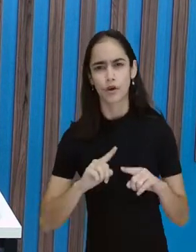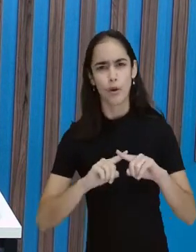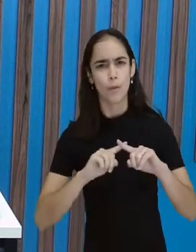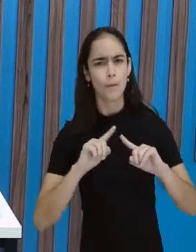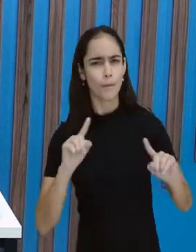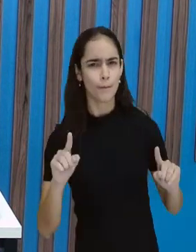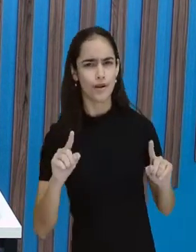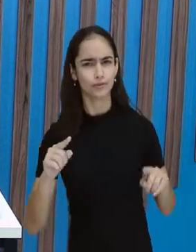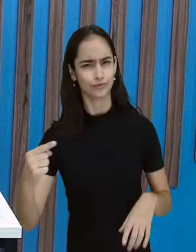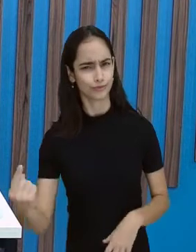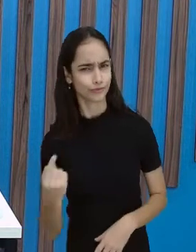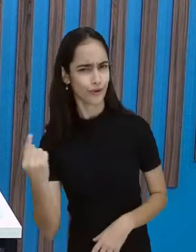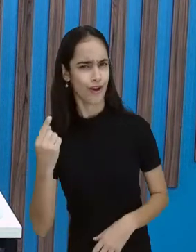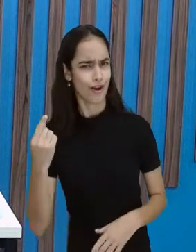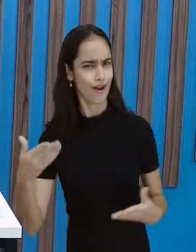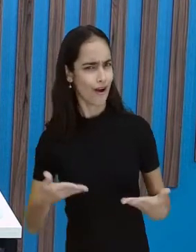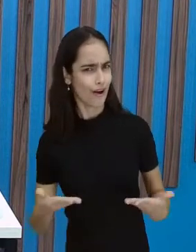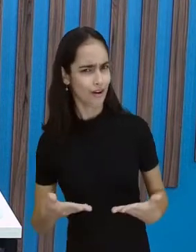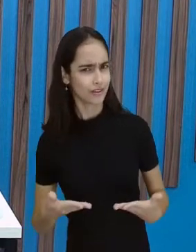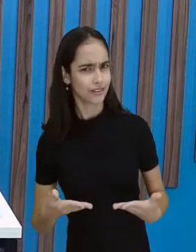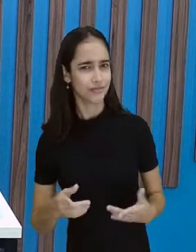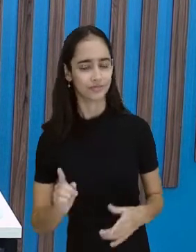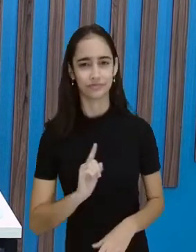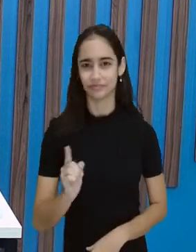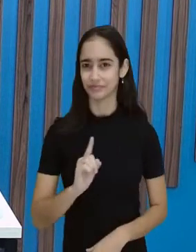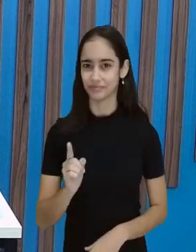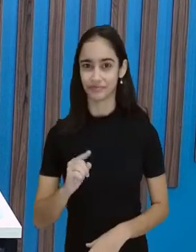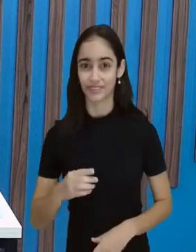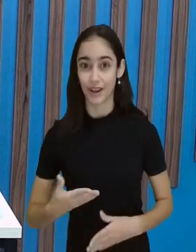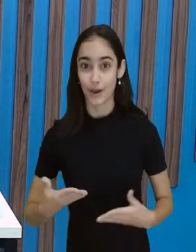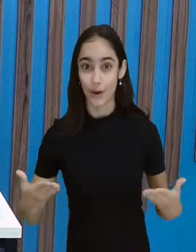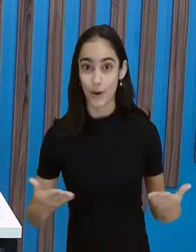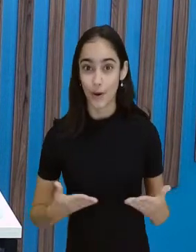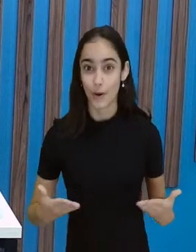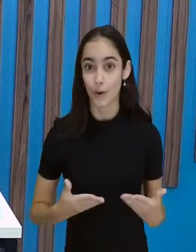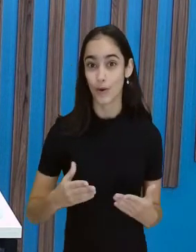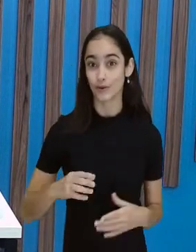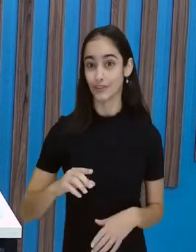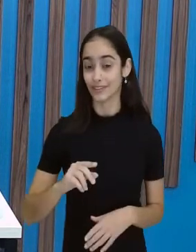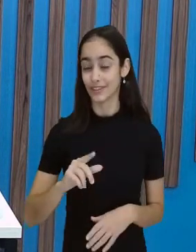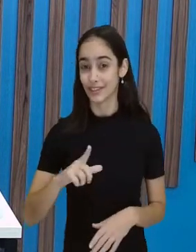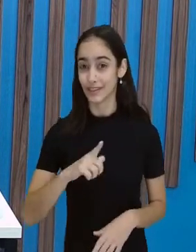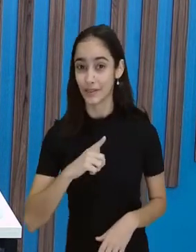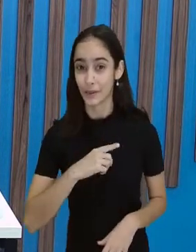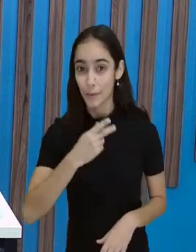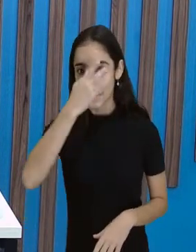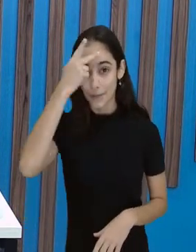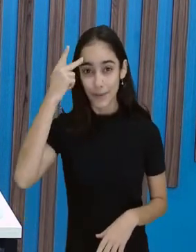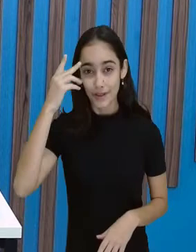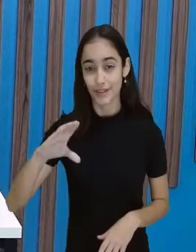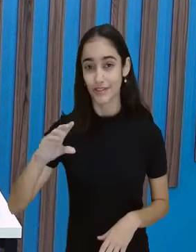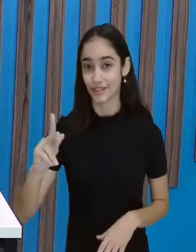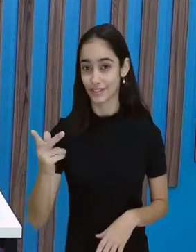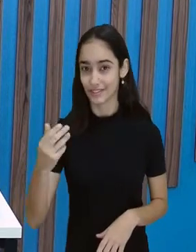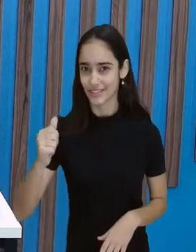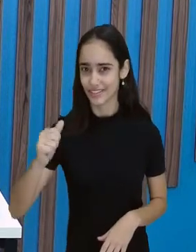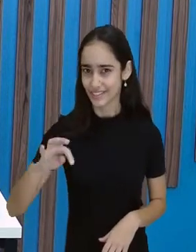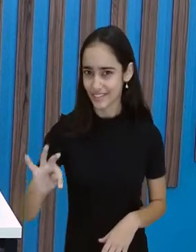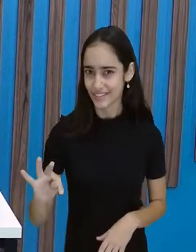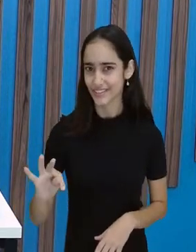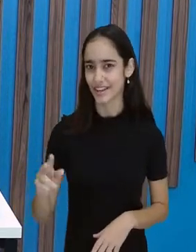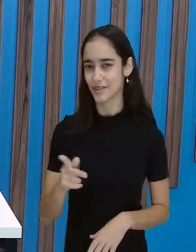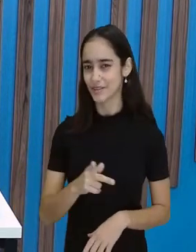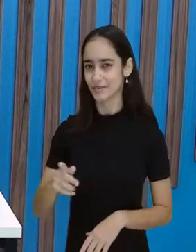sozinha aqui. Tem alguém hoje que está abrilhantando o meu chat. Vamos dar um olá para a professora Kátia. Olá,